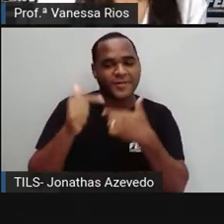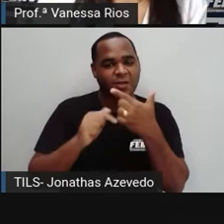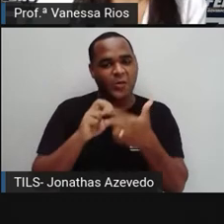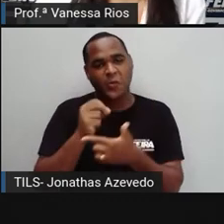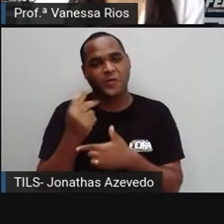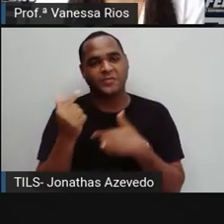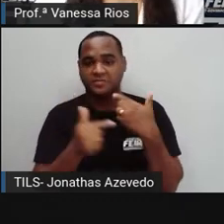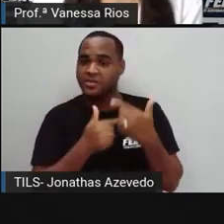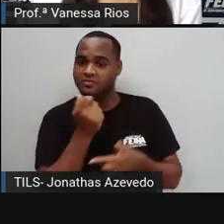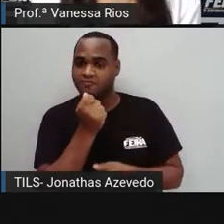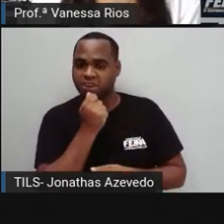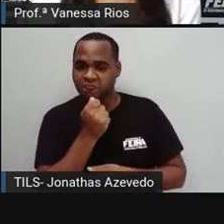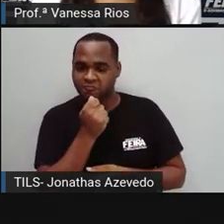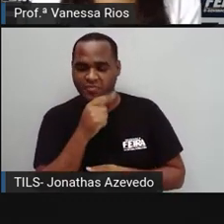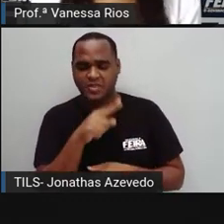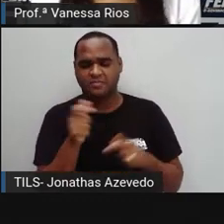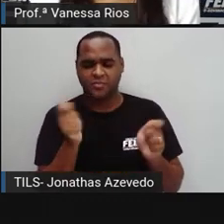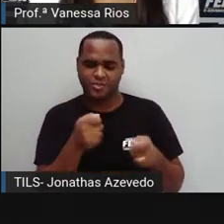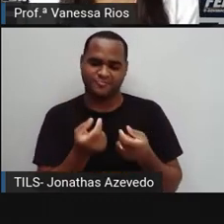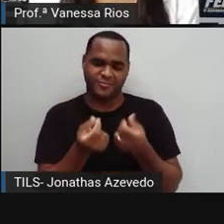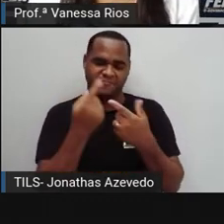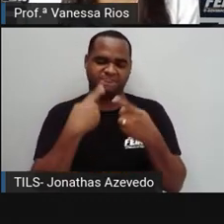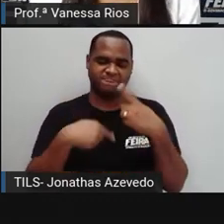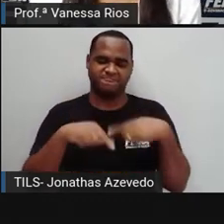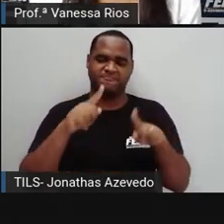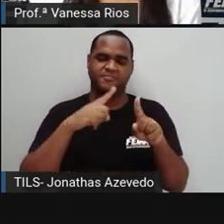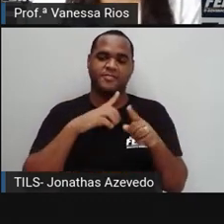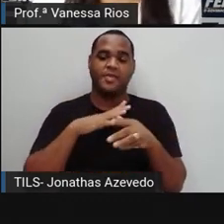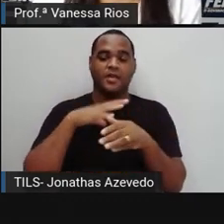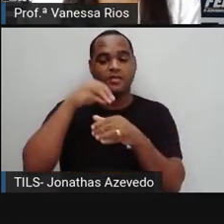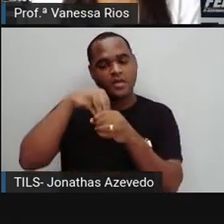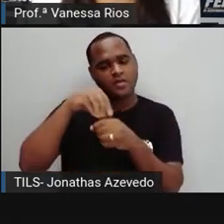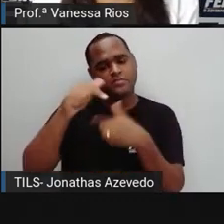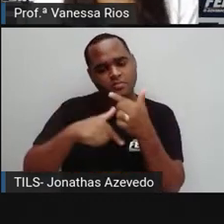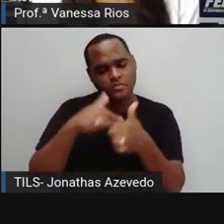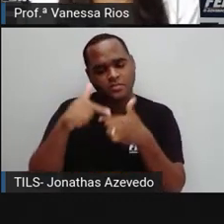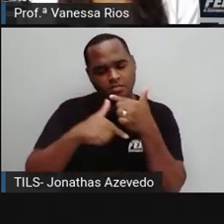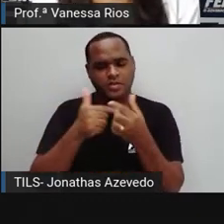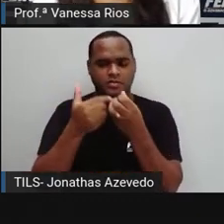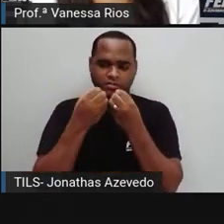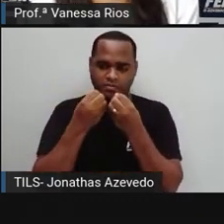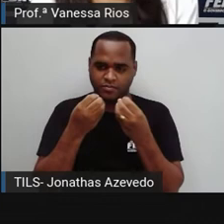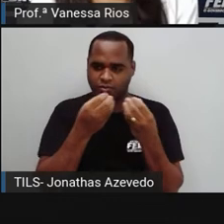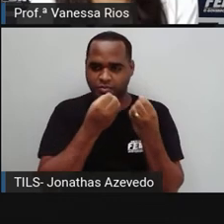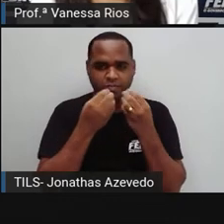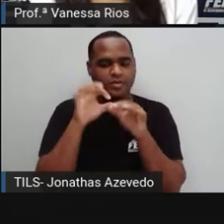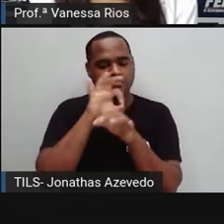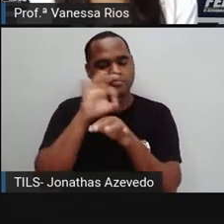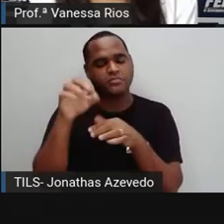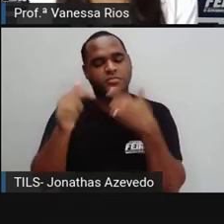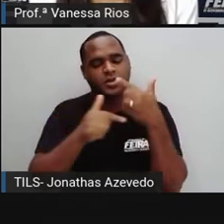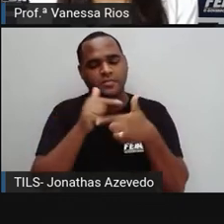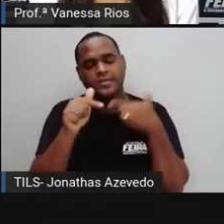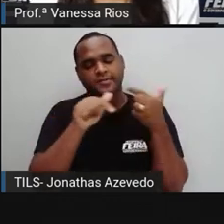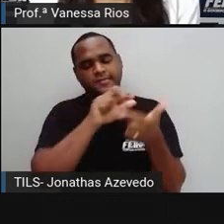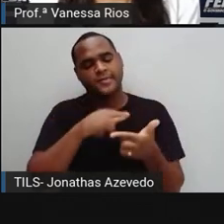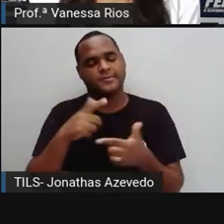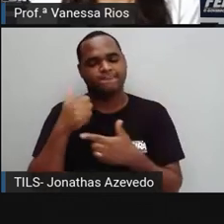ainda não trabalhe passe aí a ganhar dinheiro, né? E ter dentro dessa atividade uma atividade financeira